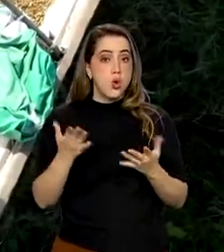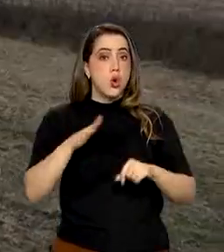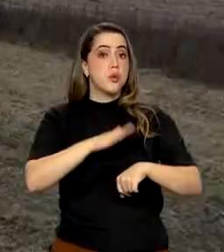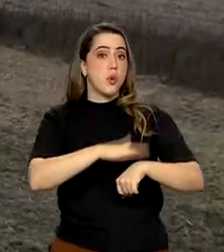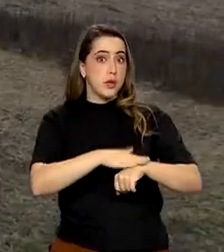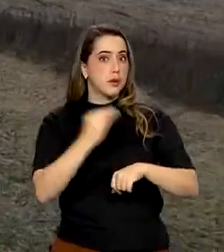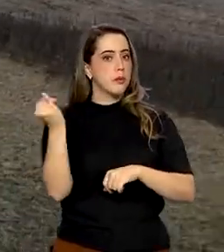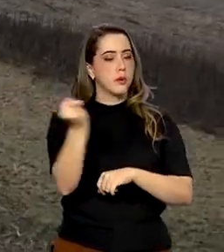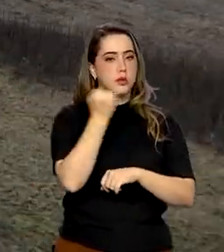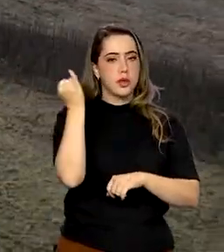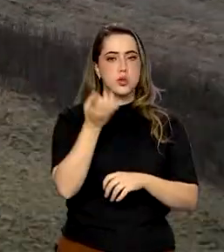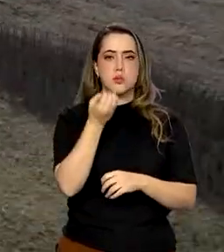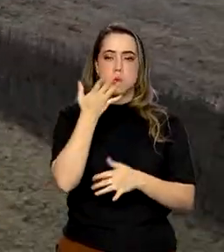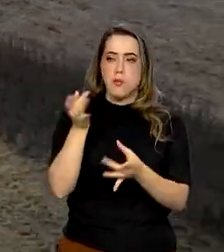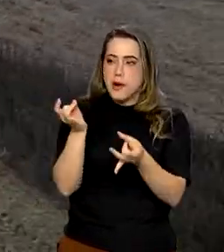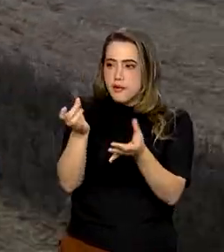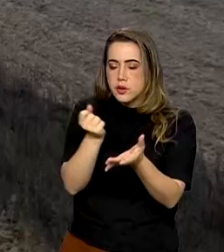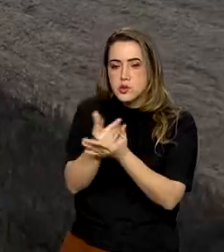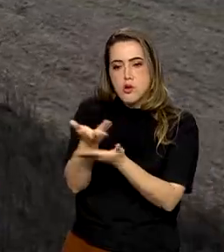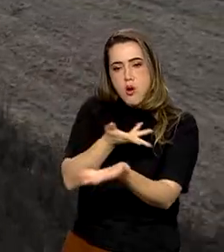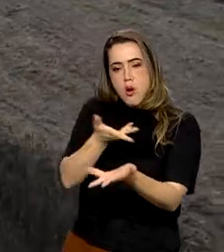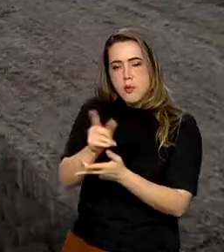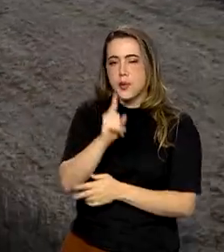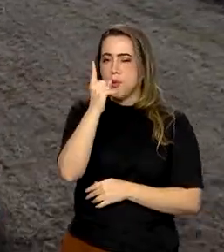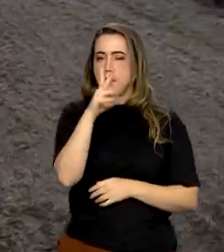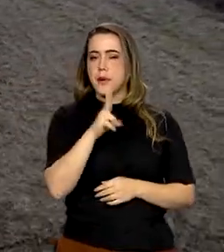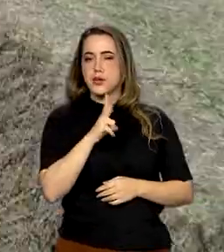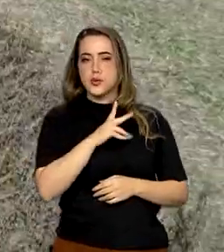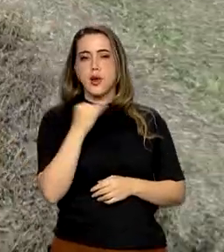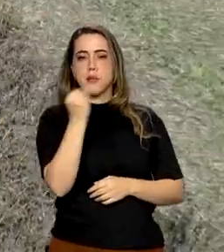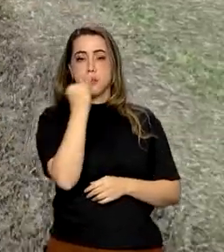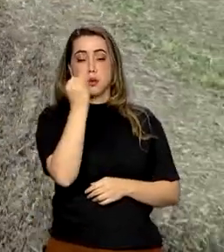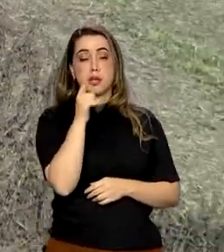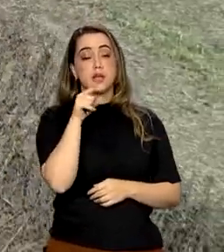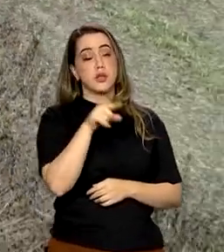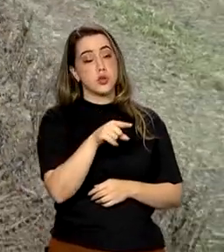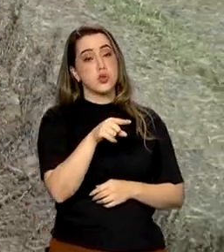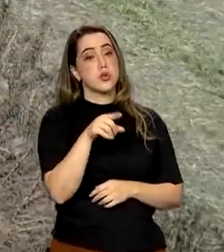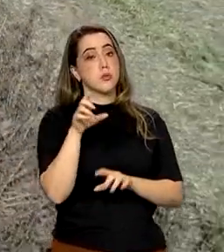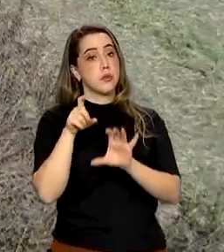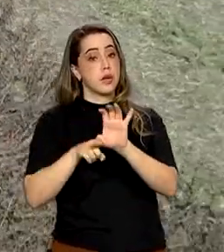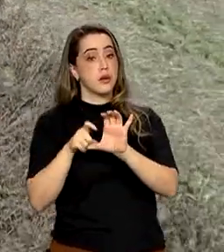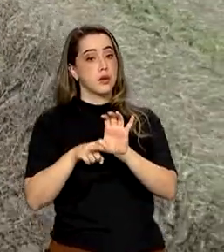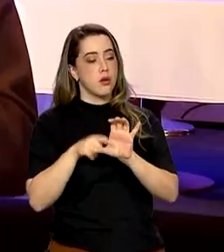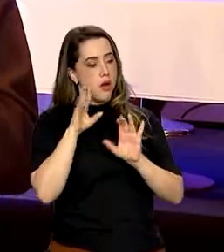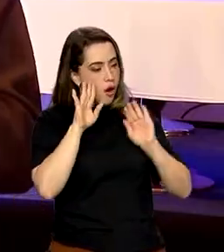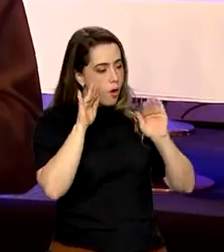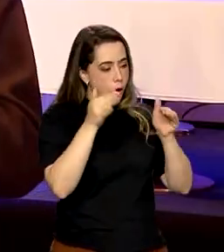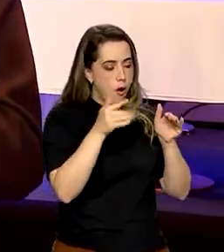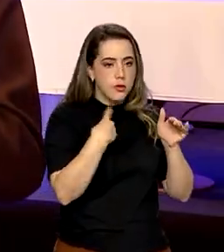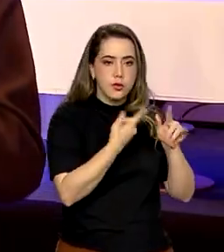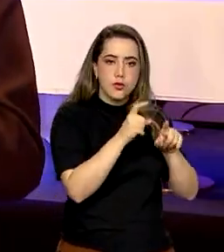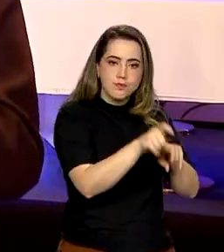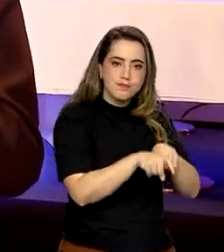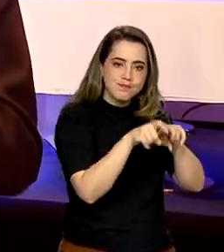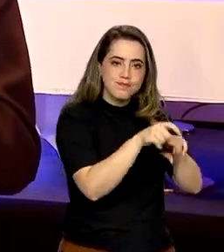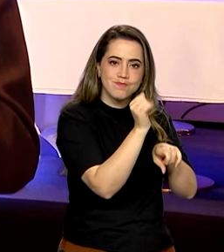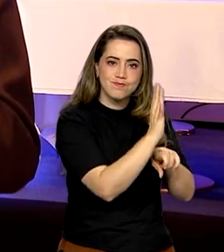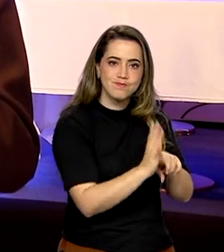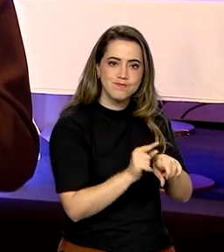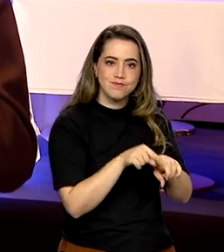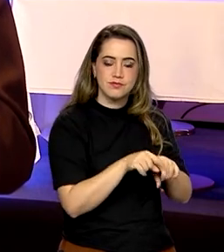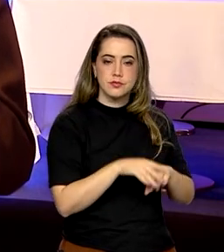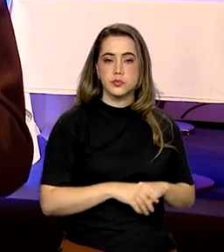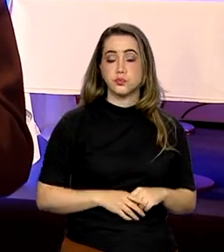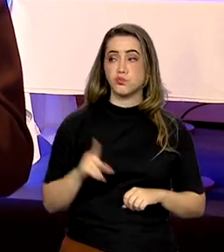negócios. E um particularmente interessa muito, os angolanos, o nosso agronegócio. Angola, como a maioria dos